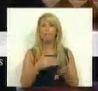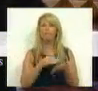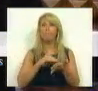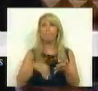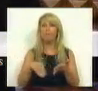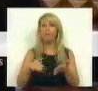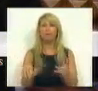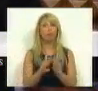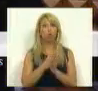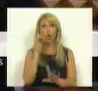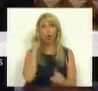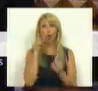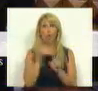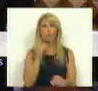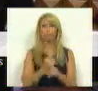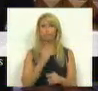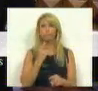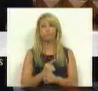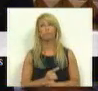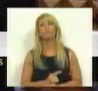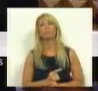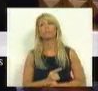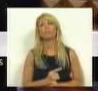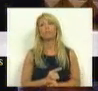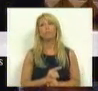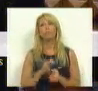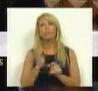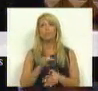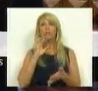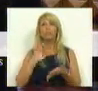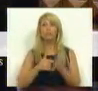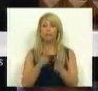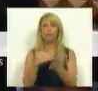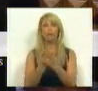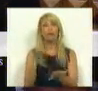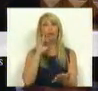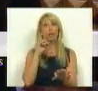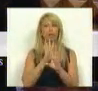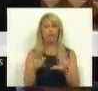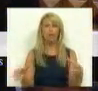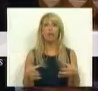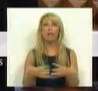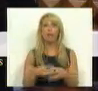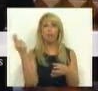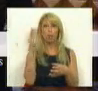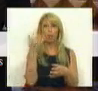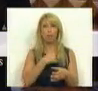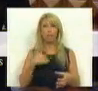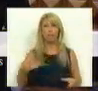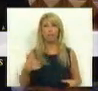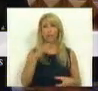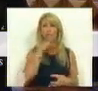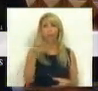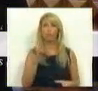todas com o mesmo objeto, que tratam da necessidade de garantir a estabilidade das equipas profissionais das unidades de saúde familiar e de